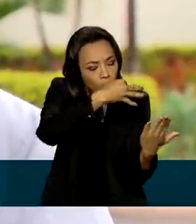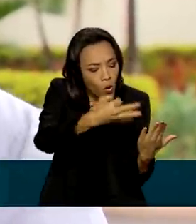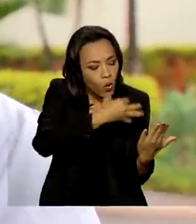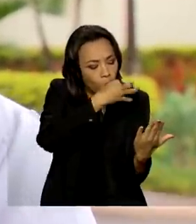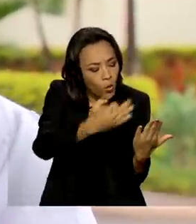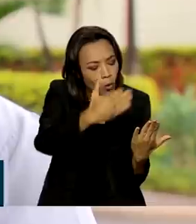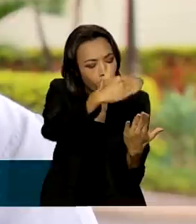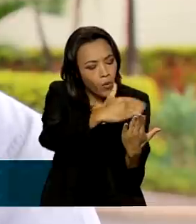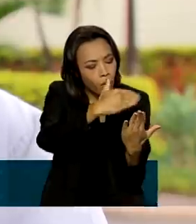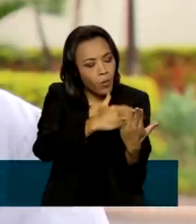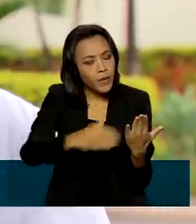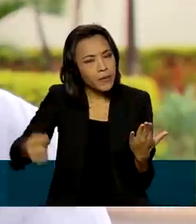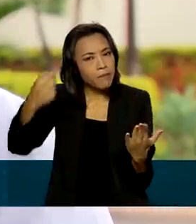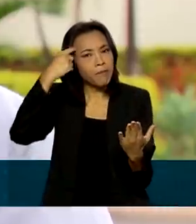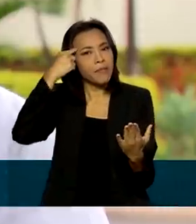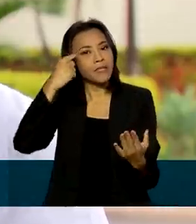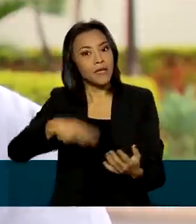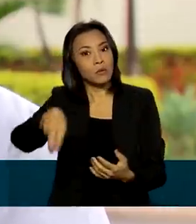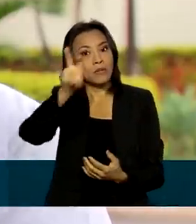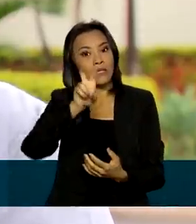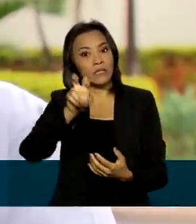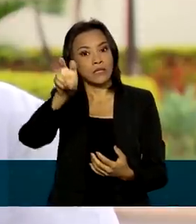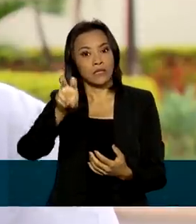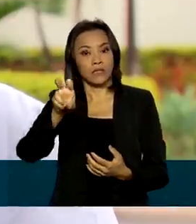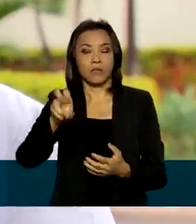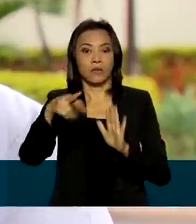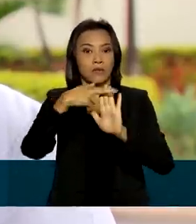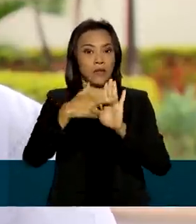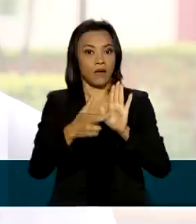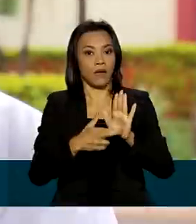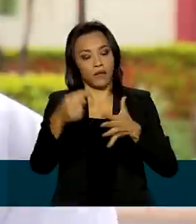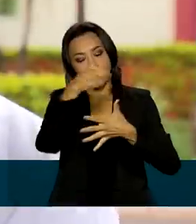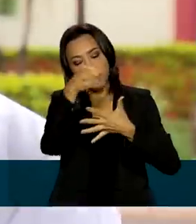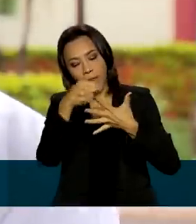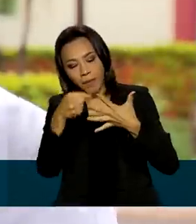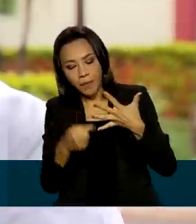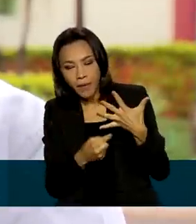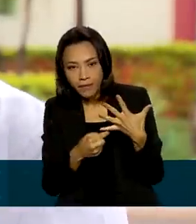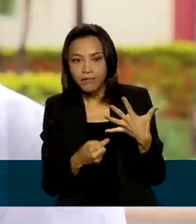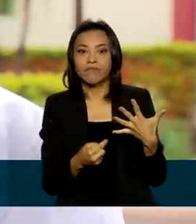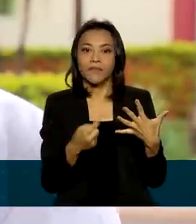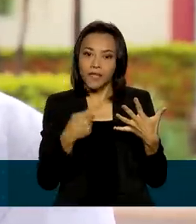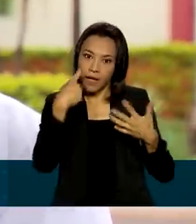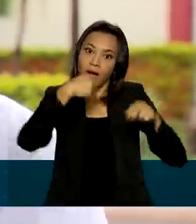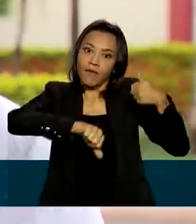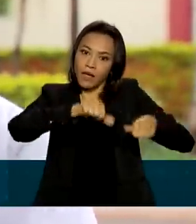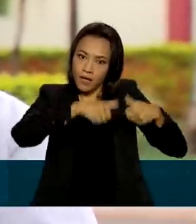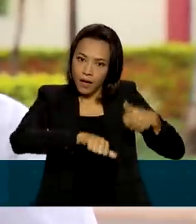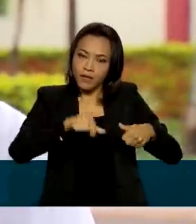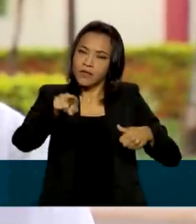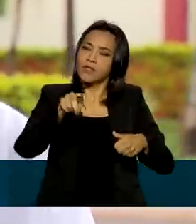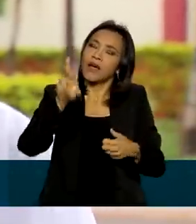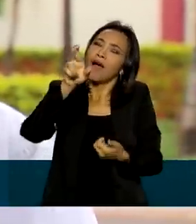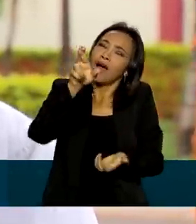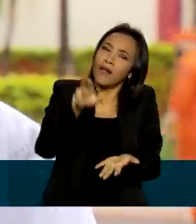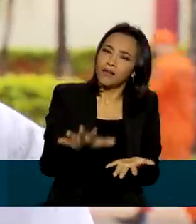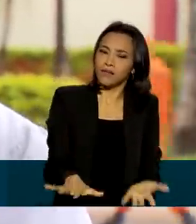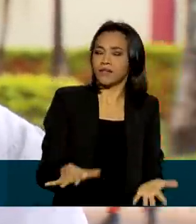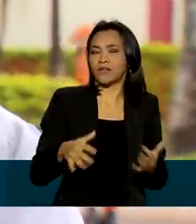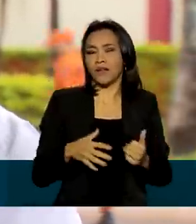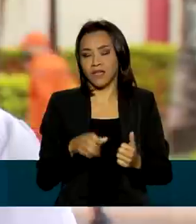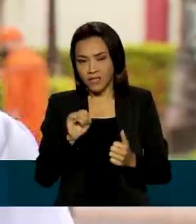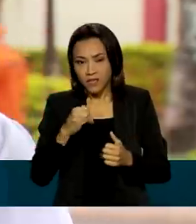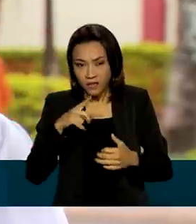nos cinco critérios que eles analisam na prova de redação. Precisa ficar relaxado. E se você tiver muita